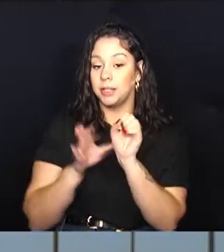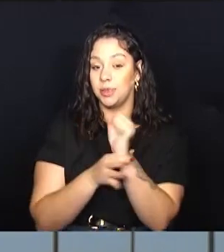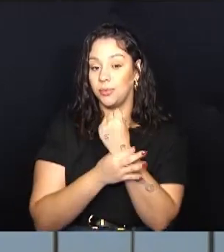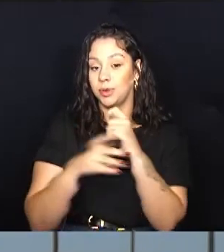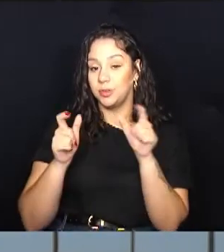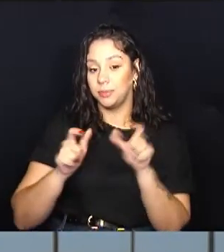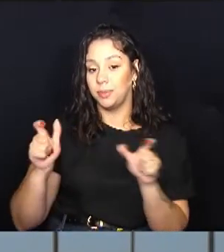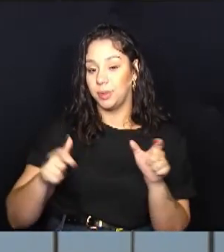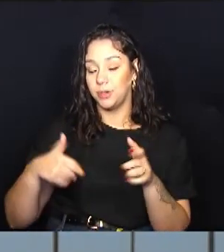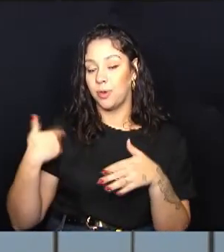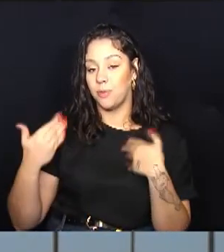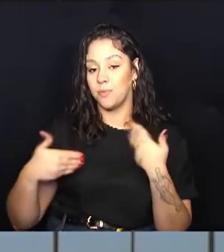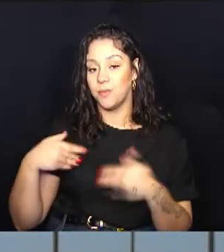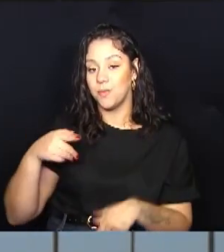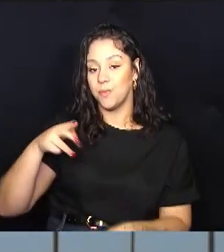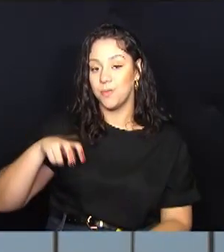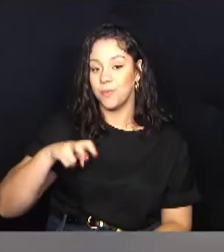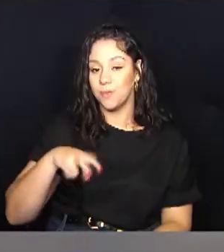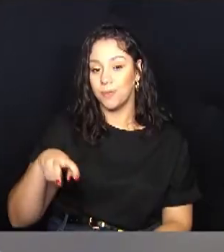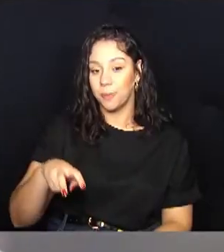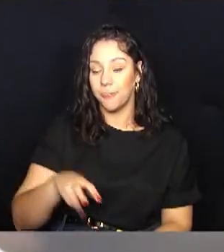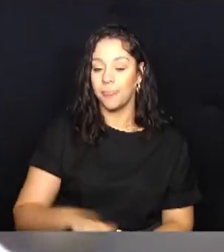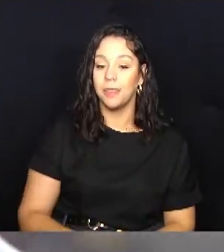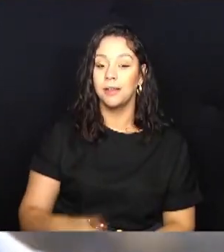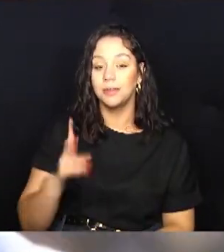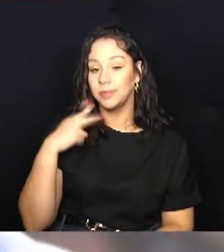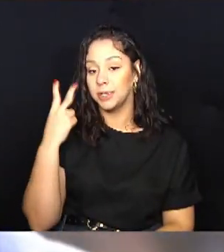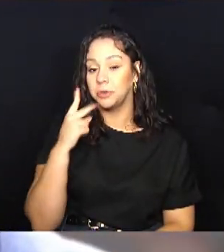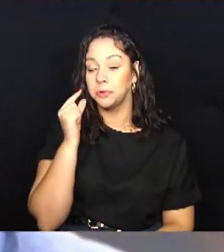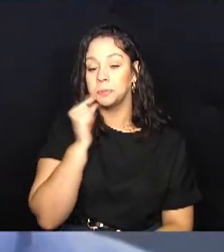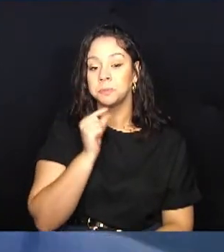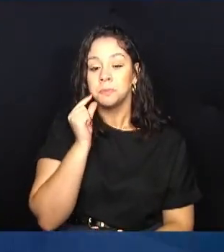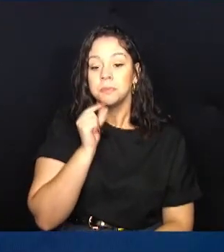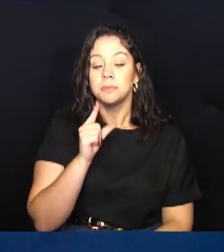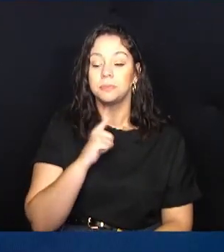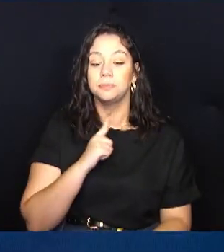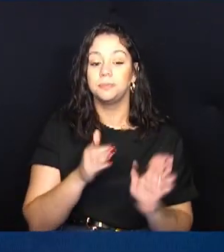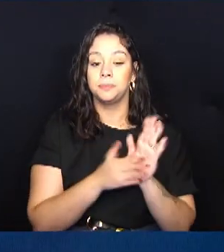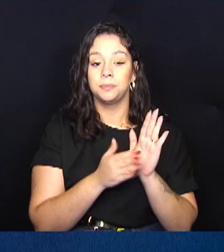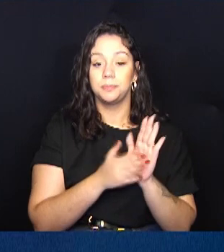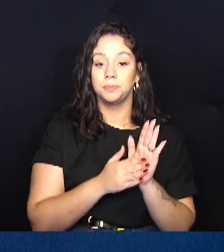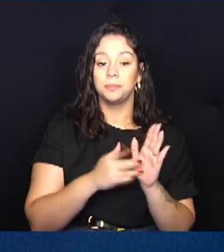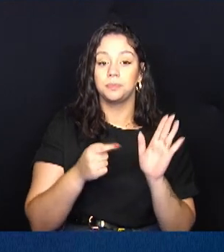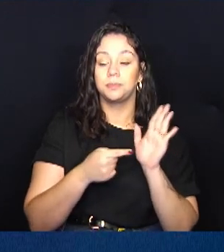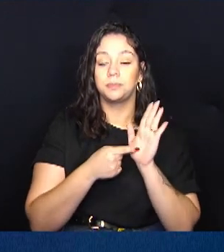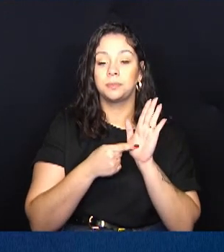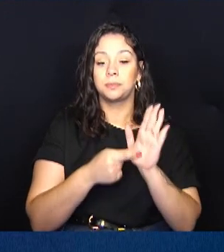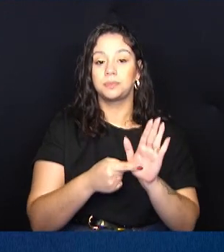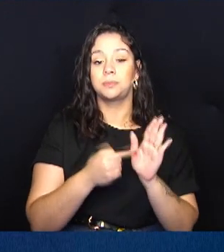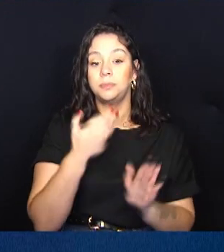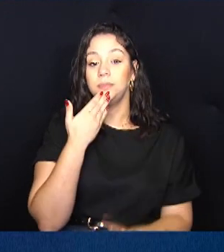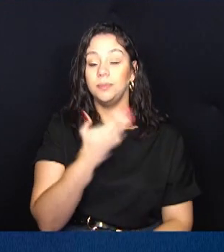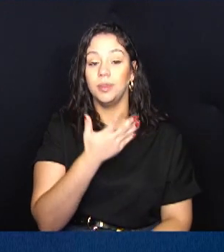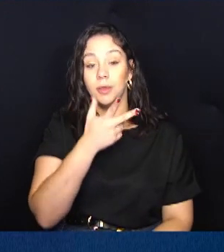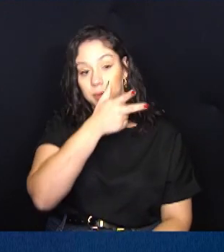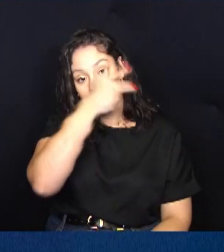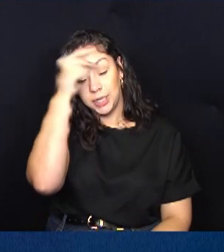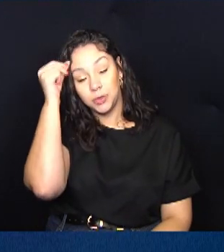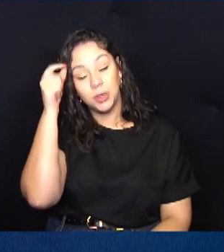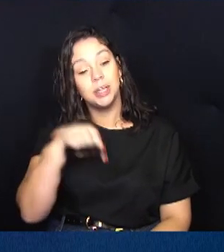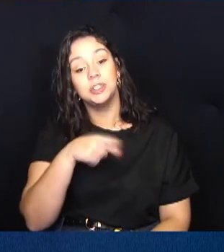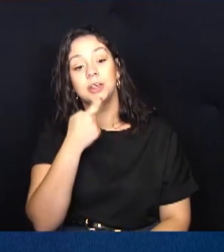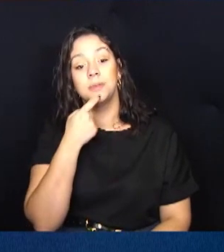lá. O vereador Marcelo Silva protocolou uma indicação pedindo à Prefeitura de Campinas o